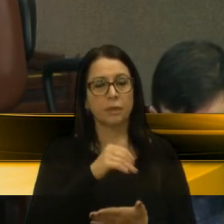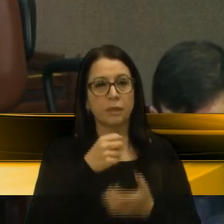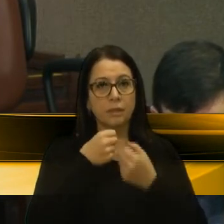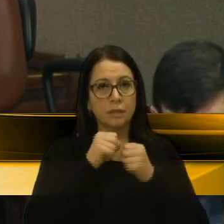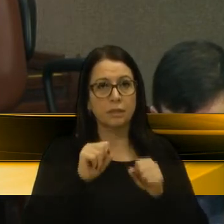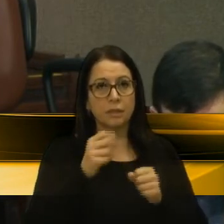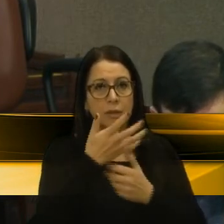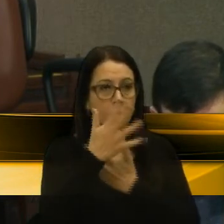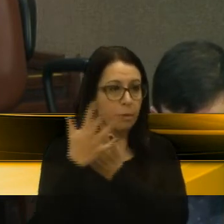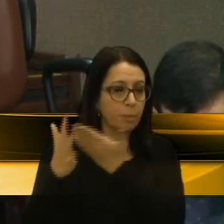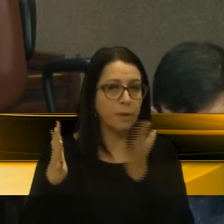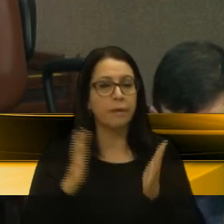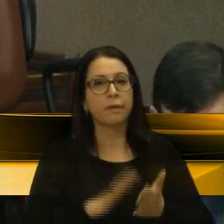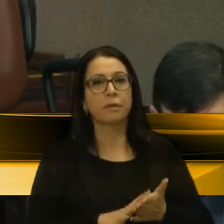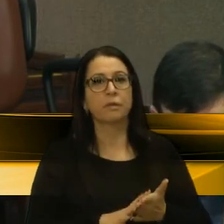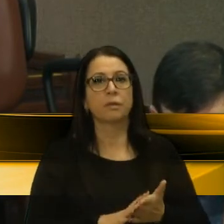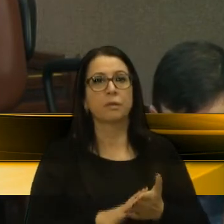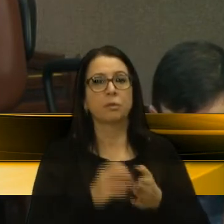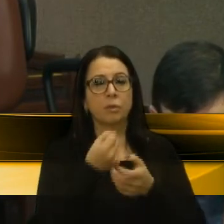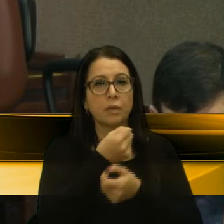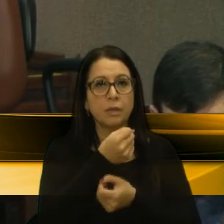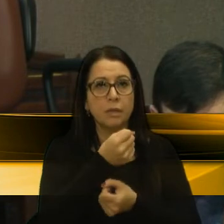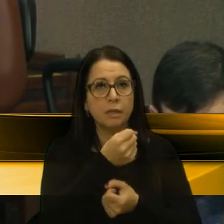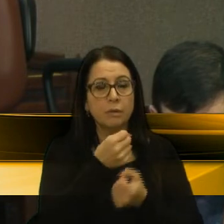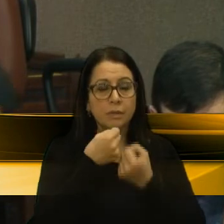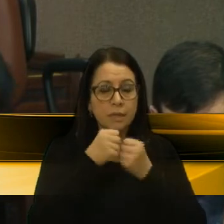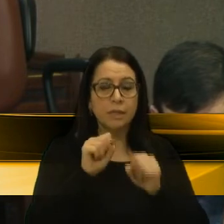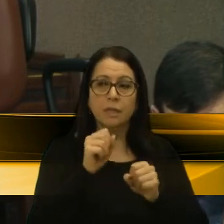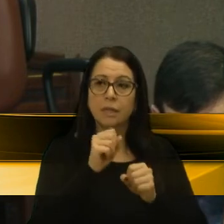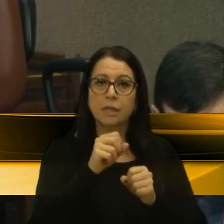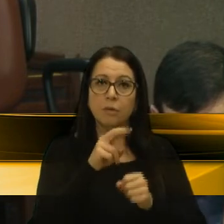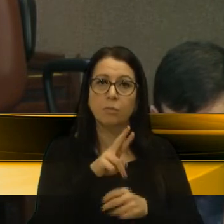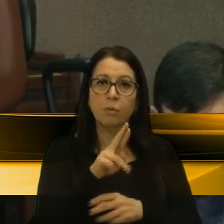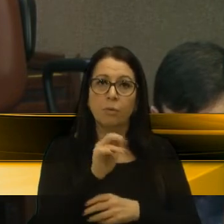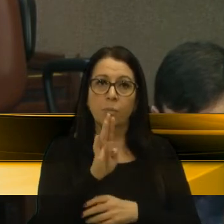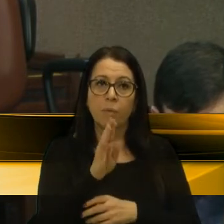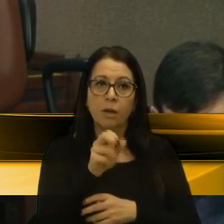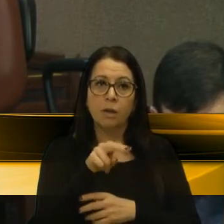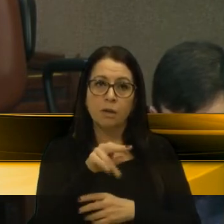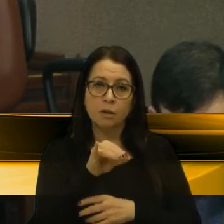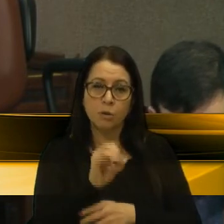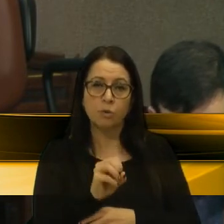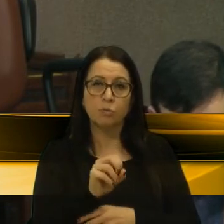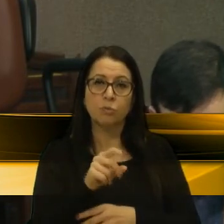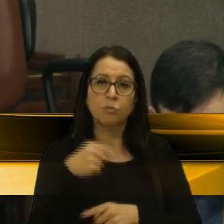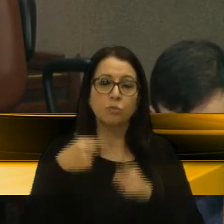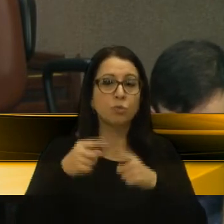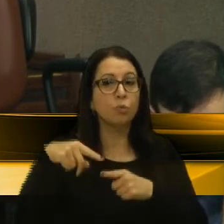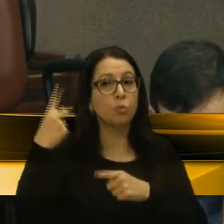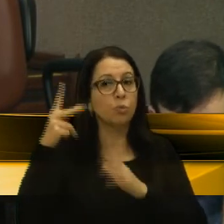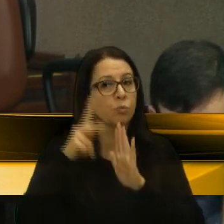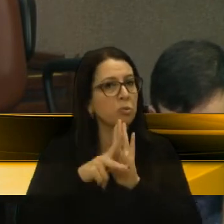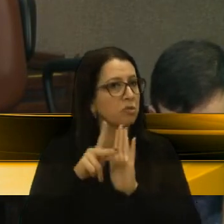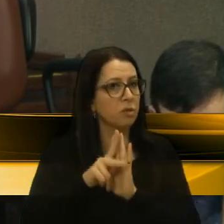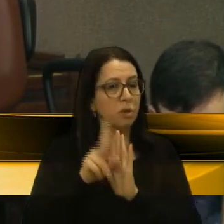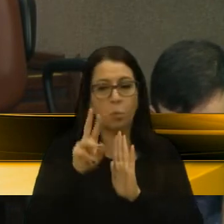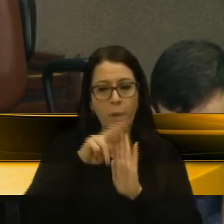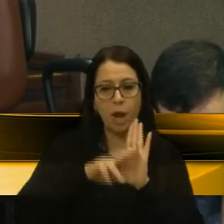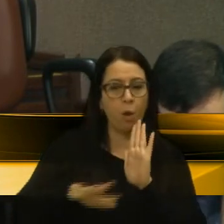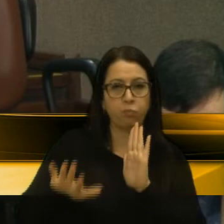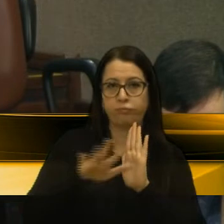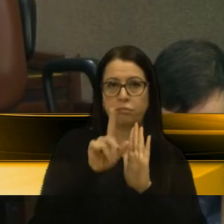Ambiente, com a Secretaria do Urbanismo, aqui já discutindo outros projetos e tal. Então, isso não é uma regra geral.